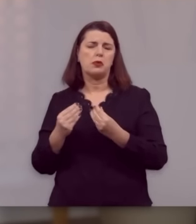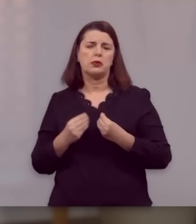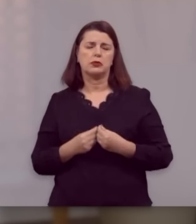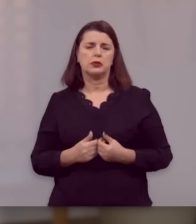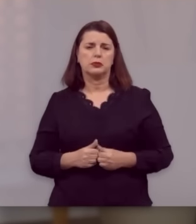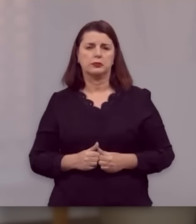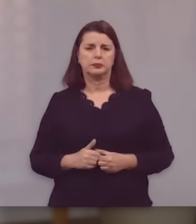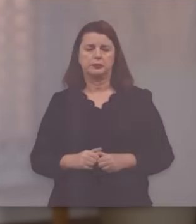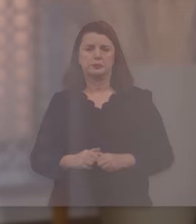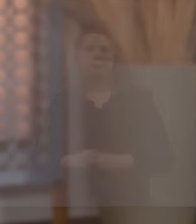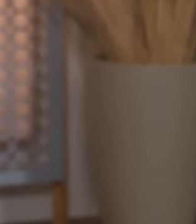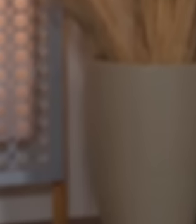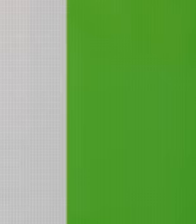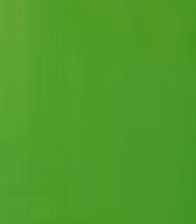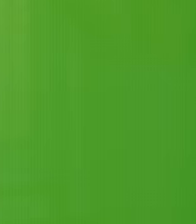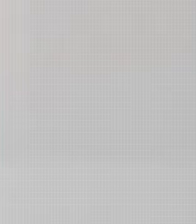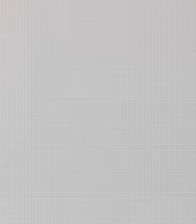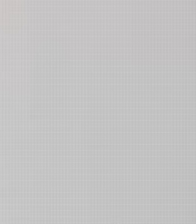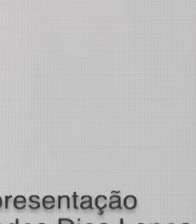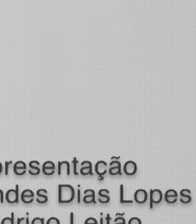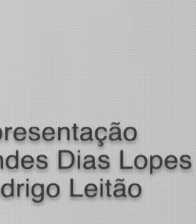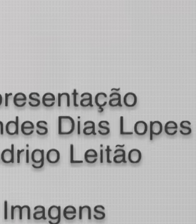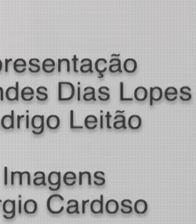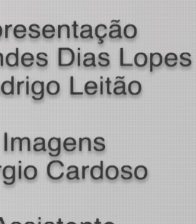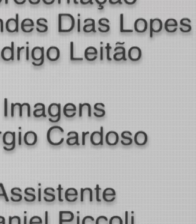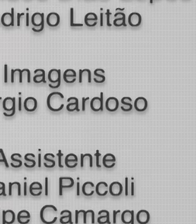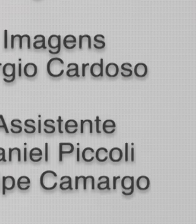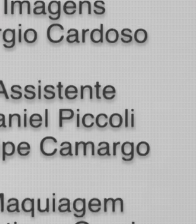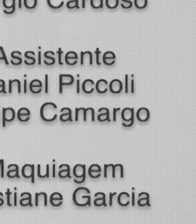rica e abundantemente. e abundantemente. Que